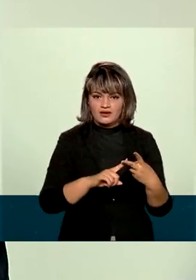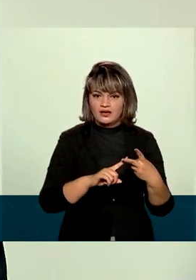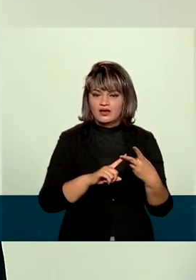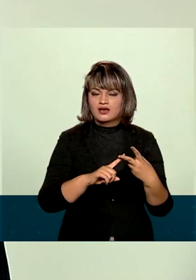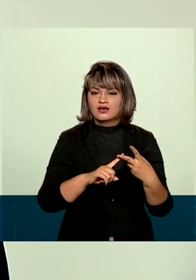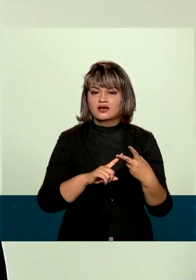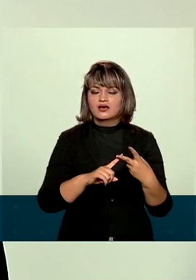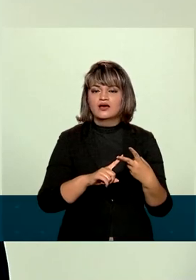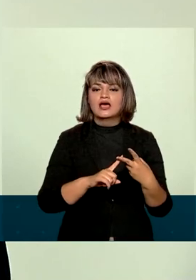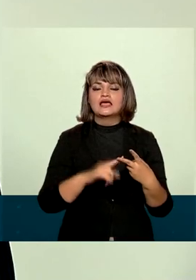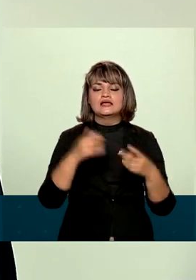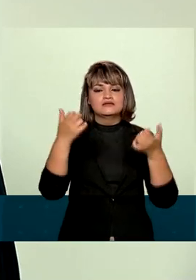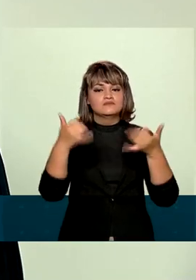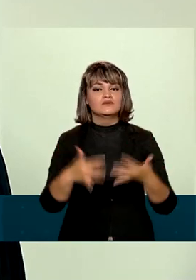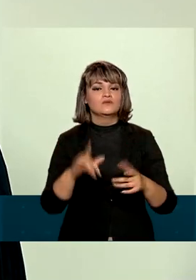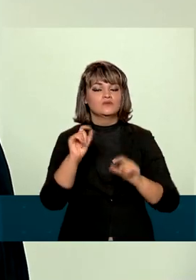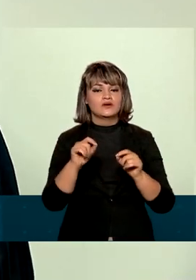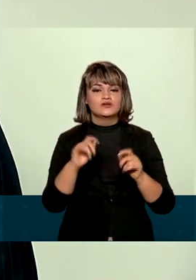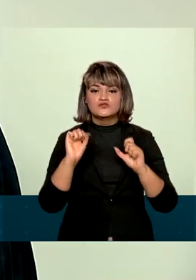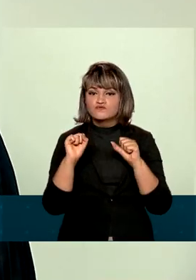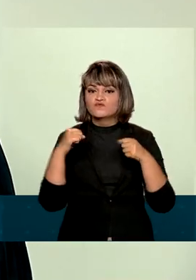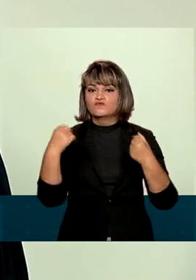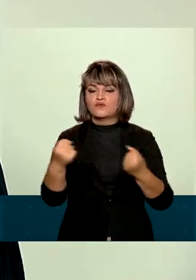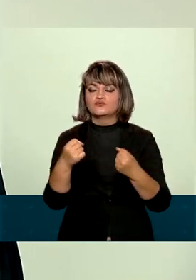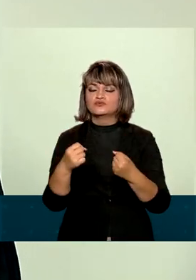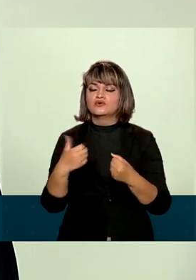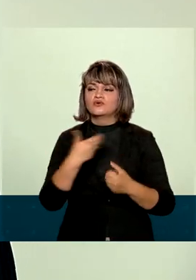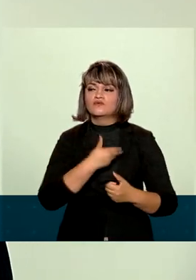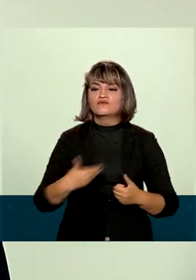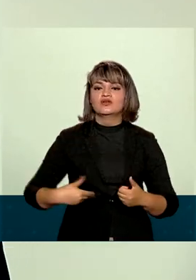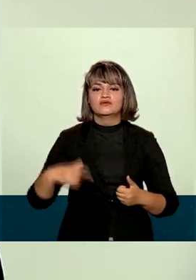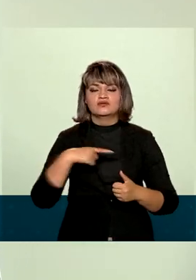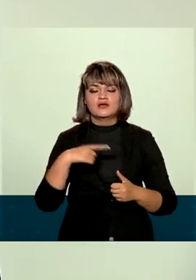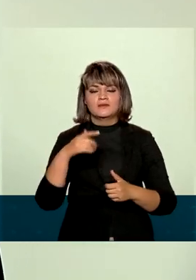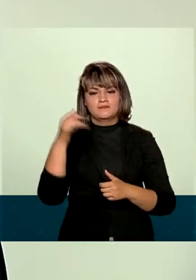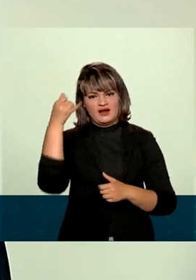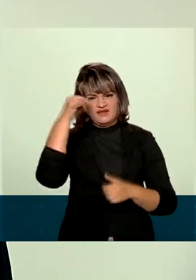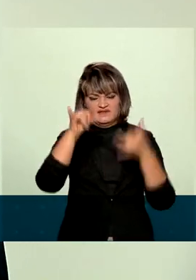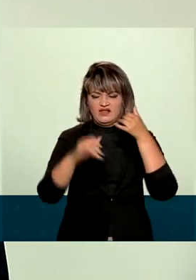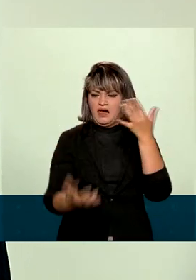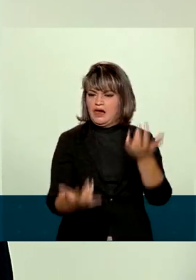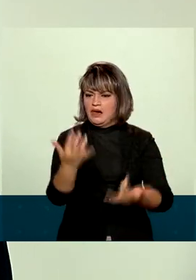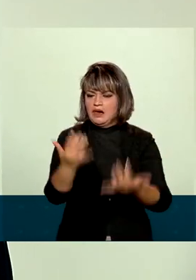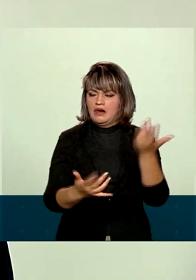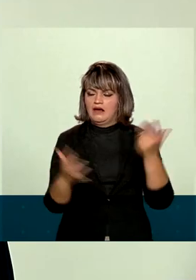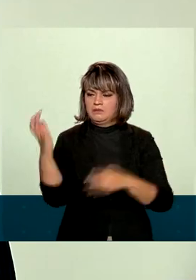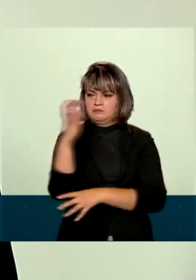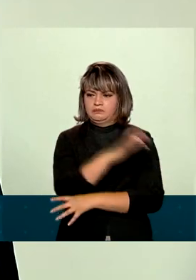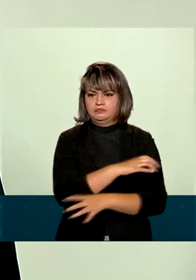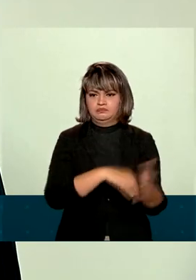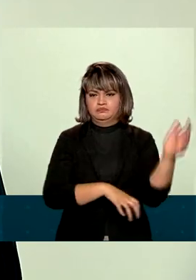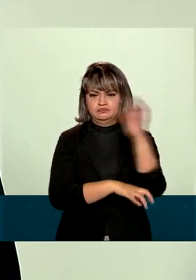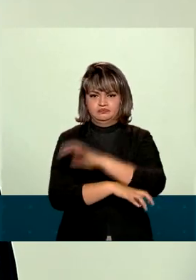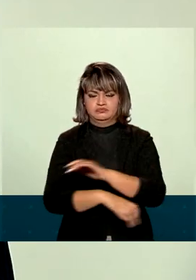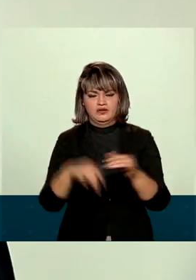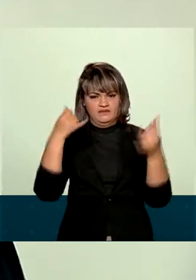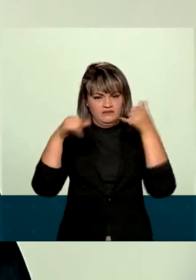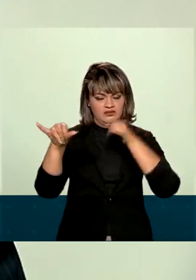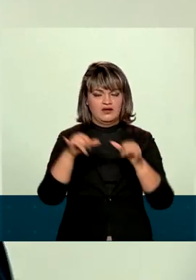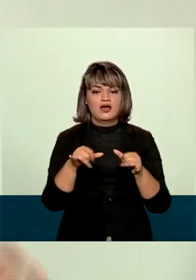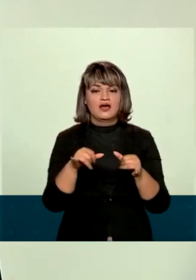meio ambiente, o presidente destacou os esforços do governo no combate às queimadas e ao desmatamento,